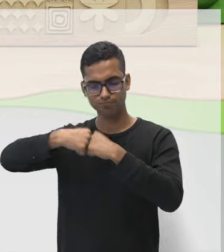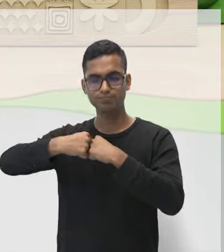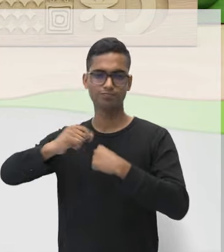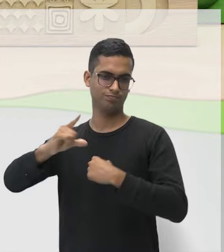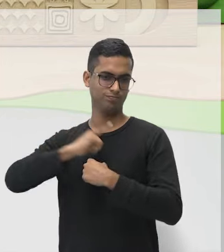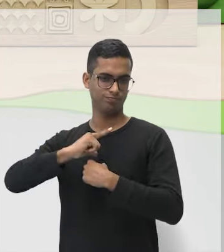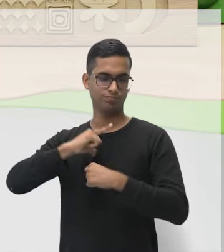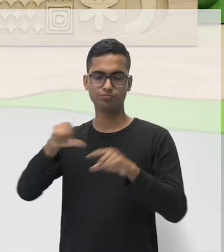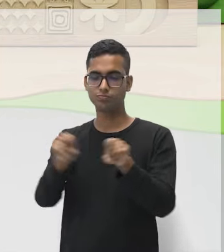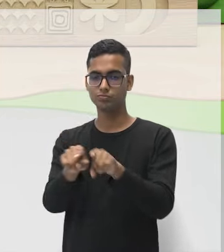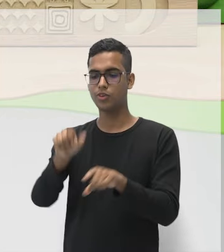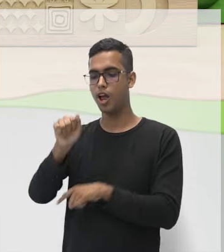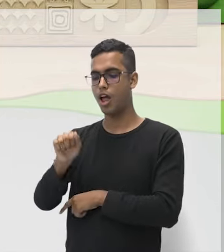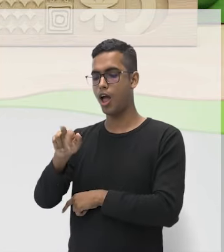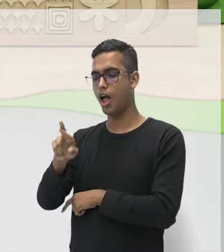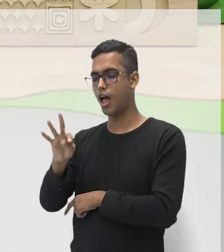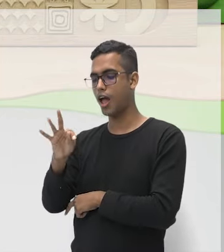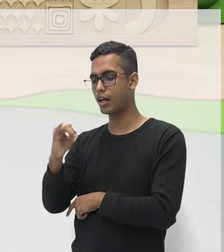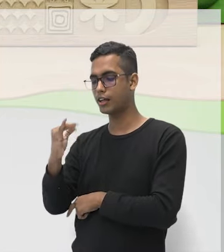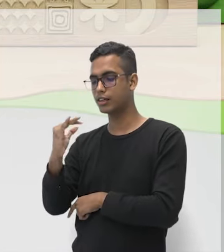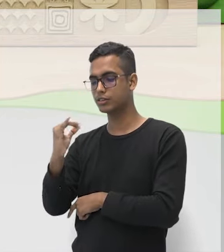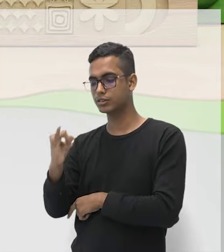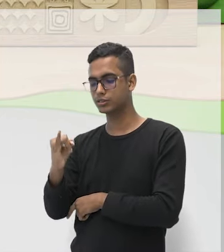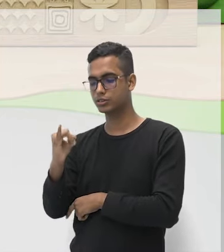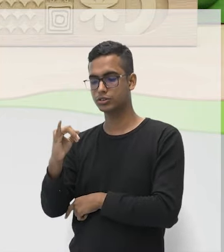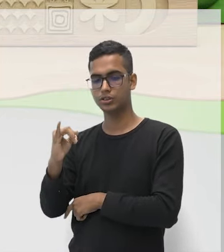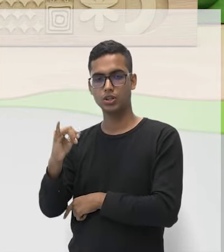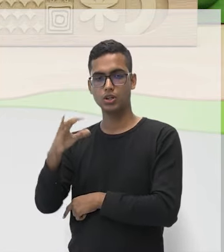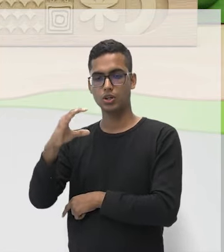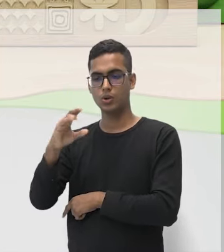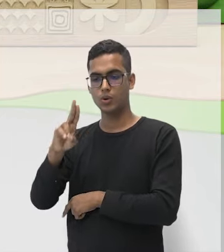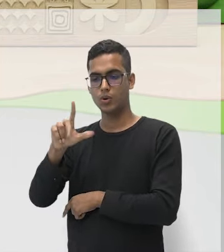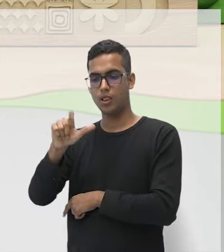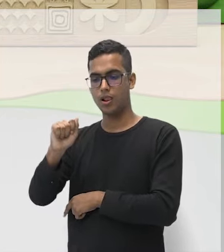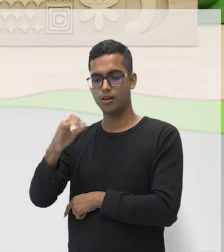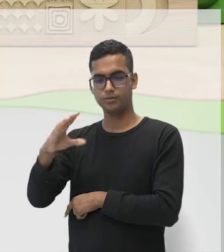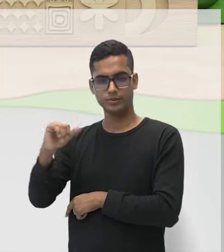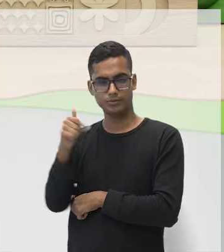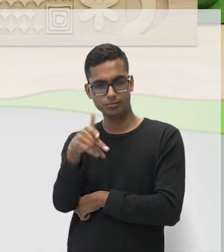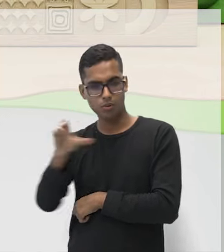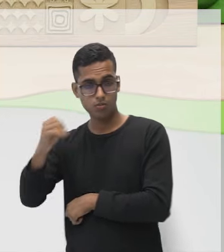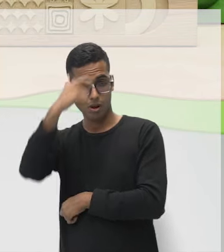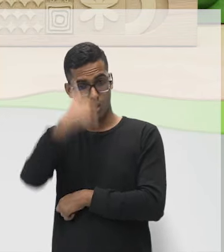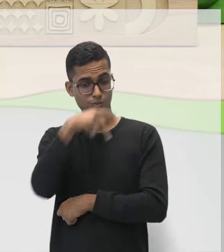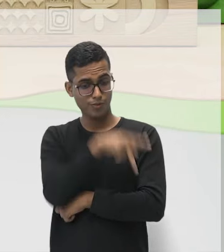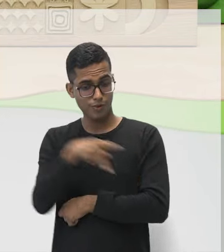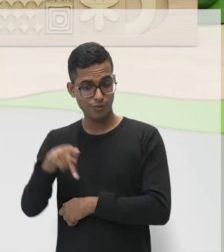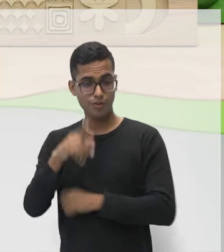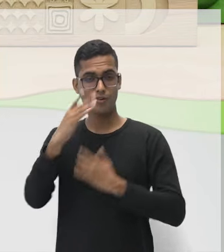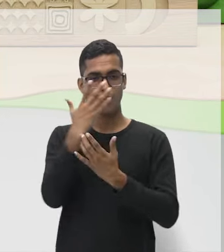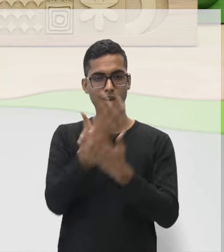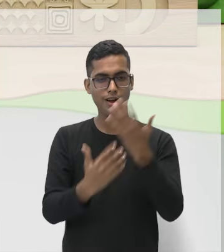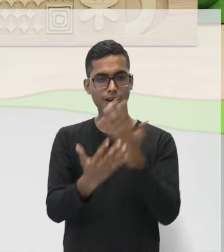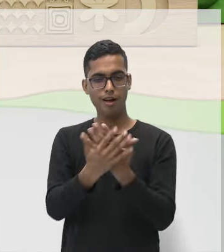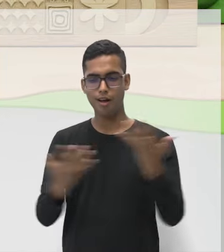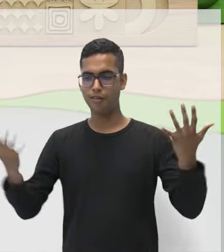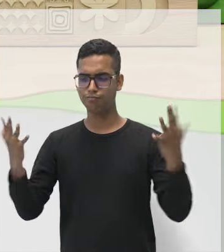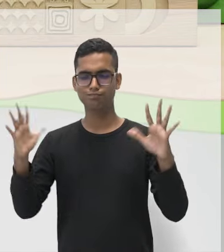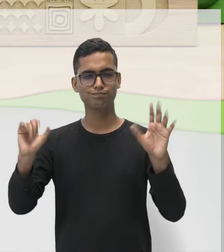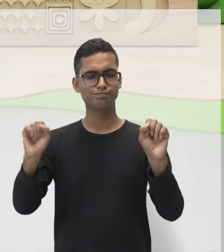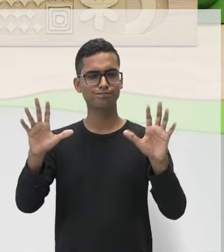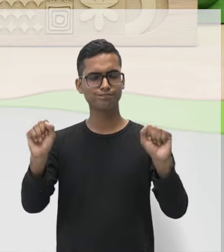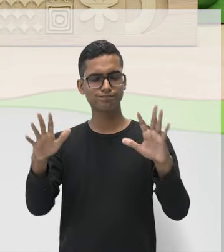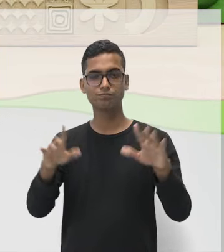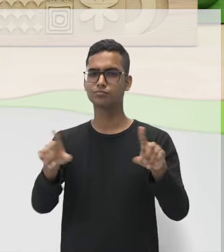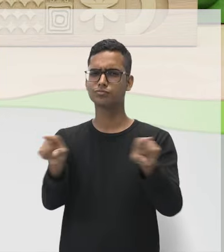E quem comanda tudo isso? A professora aqui, mexendo a mão. Quem que está comandando esse